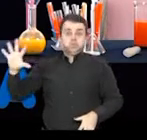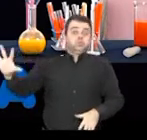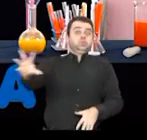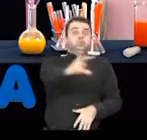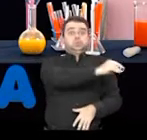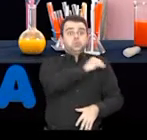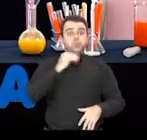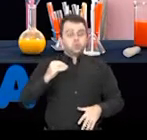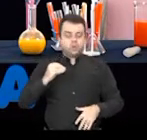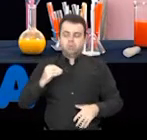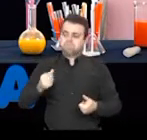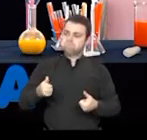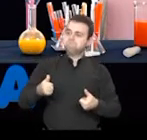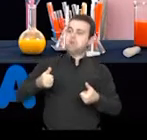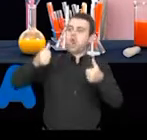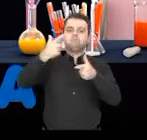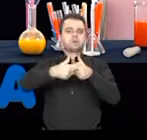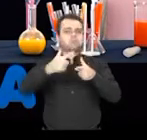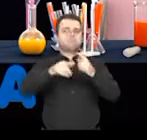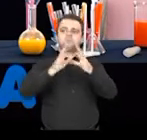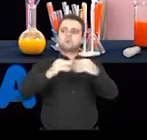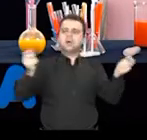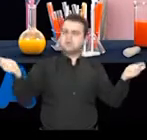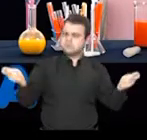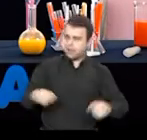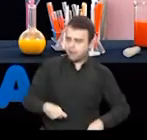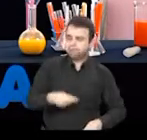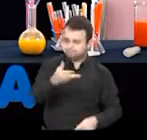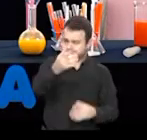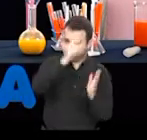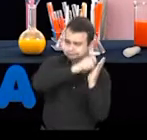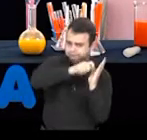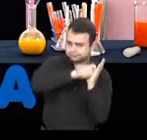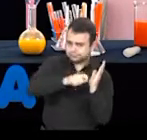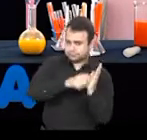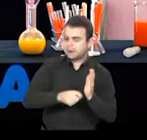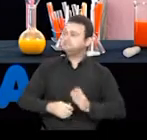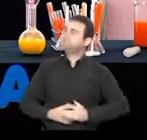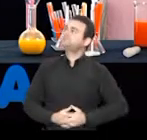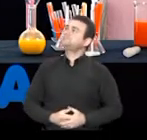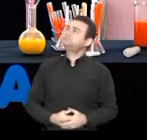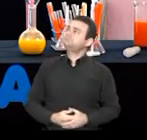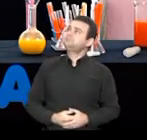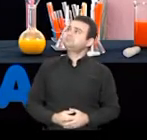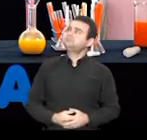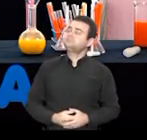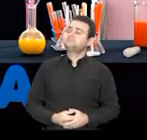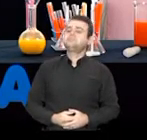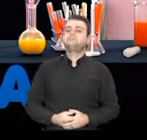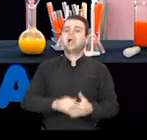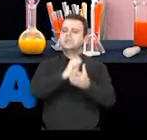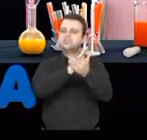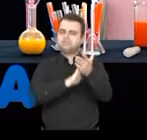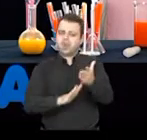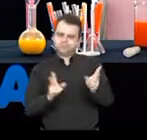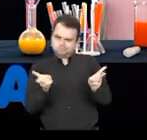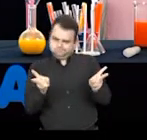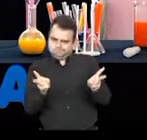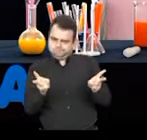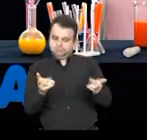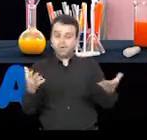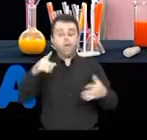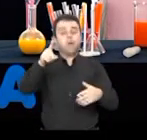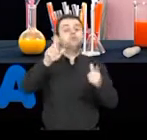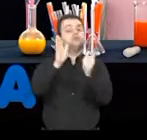possam ter uma melhor resolução dos seus problemas? Anote aí. Agora eu trago para vocês dessa mesma atividade uma